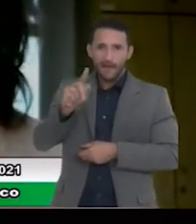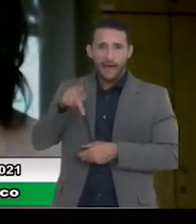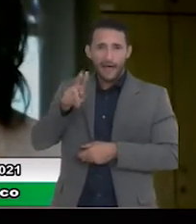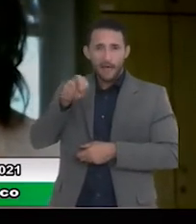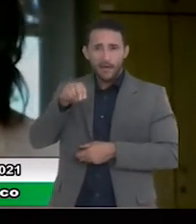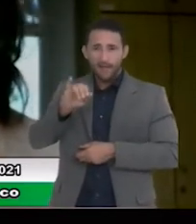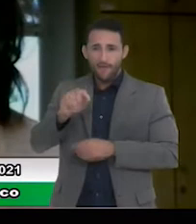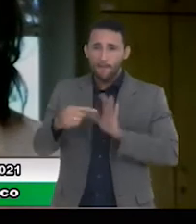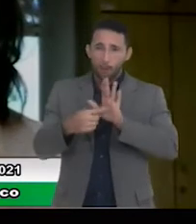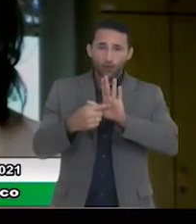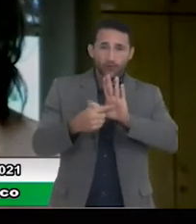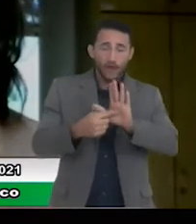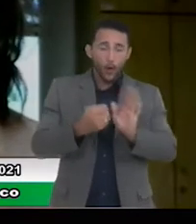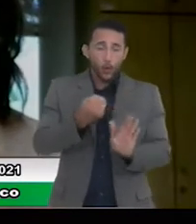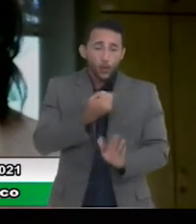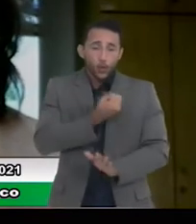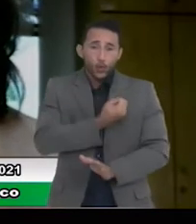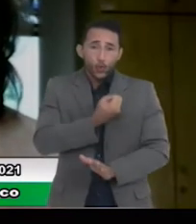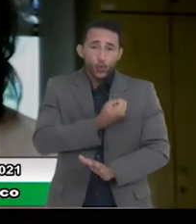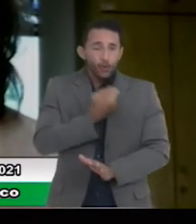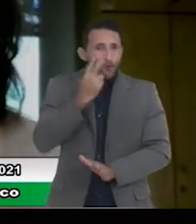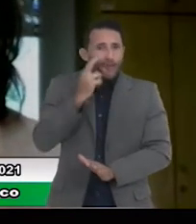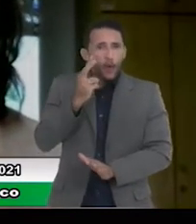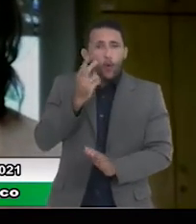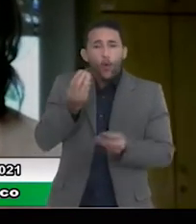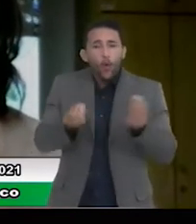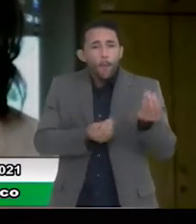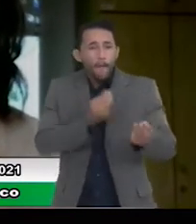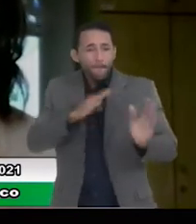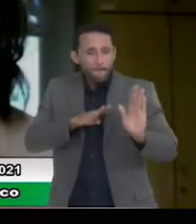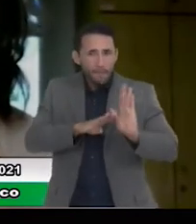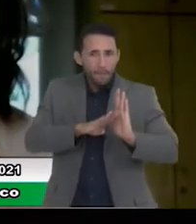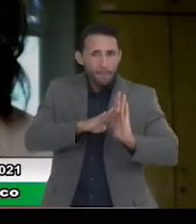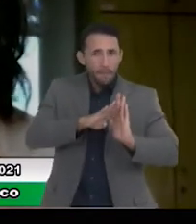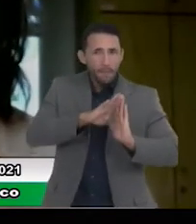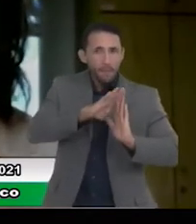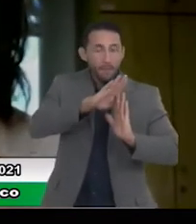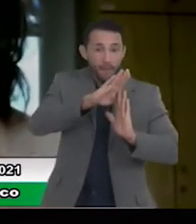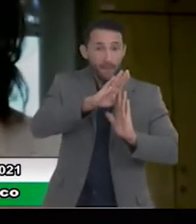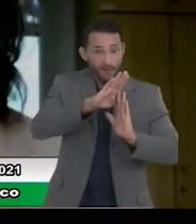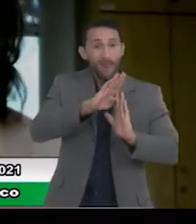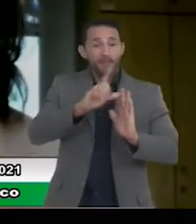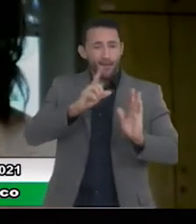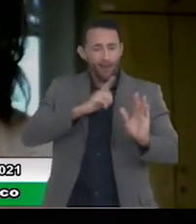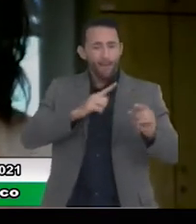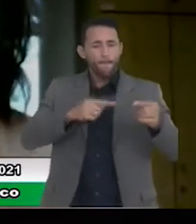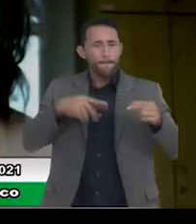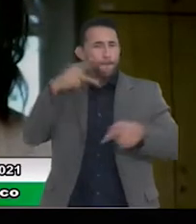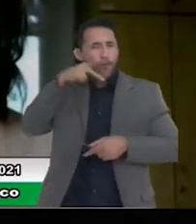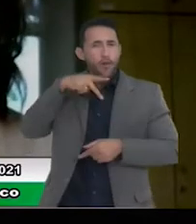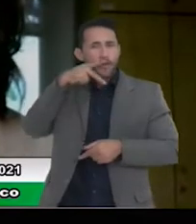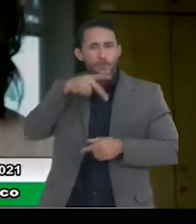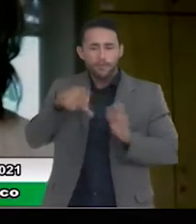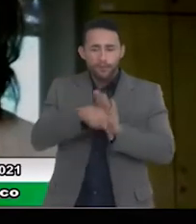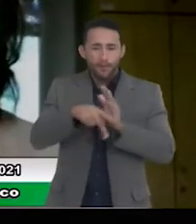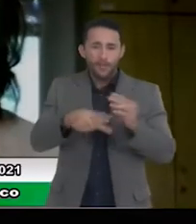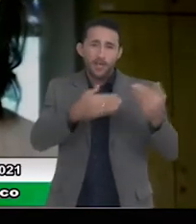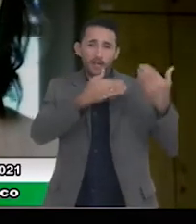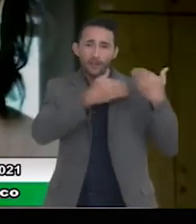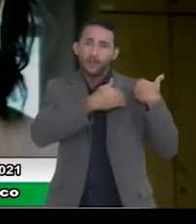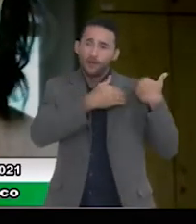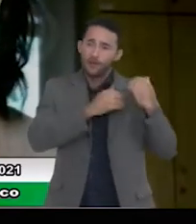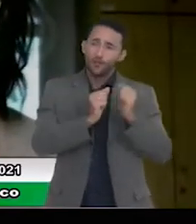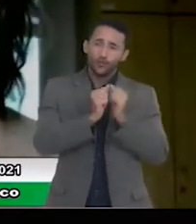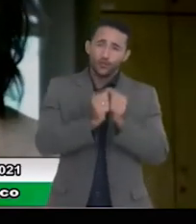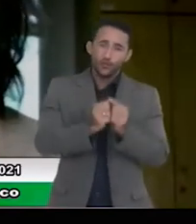demonstram o quanto a gente ajustou o caminho, isso é fruto de uma política de austeridade, de responsabilidade do prefeito Rogério Lins,